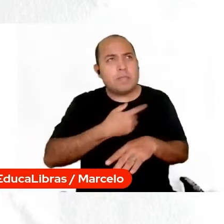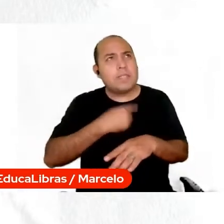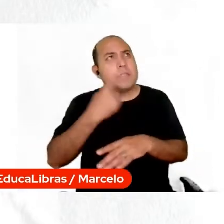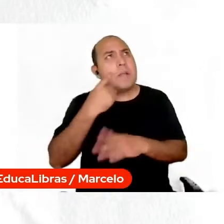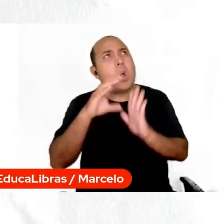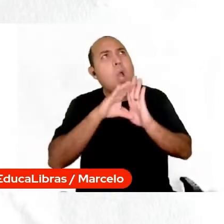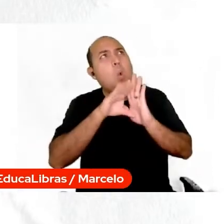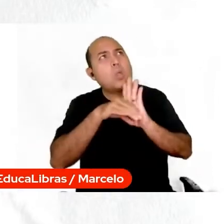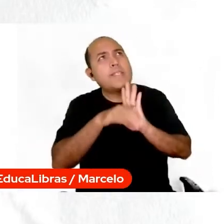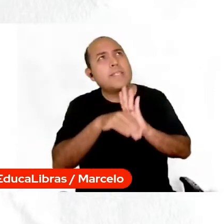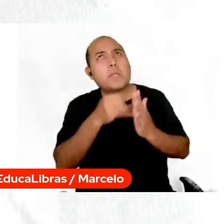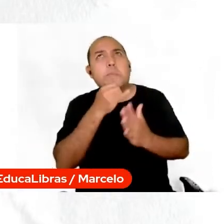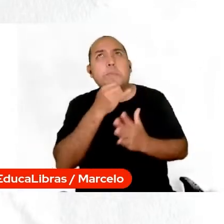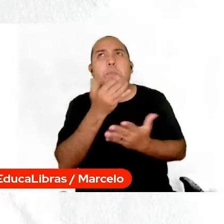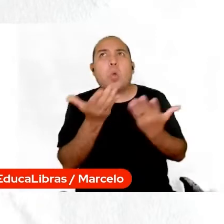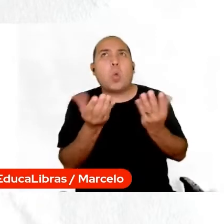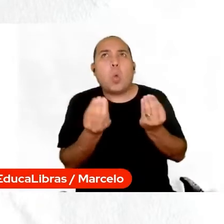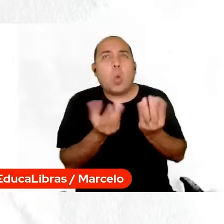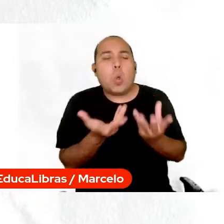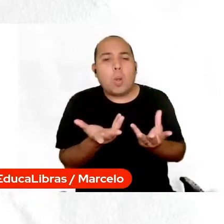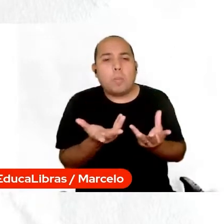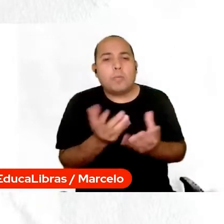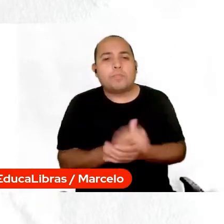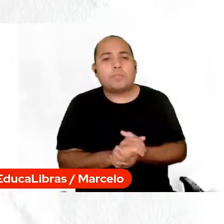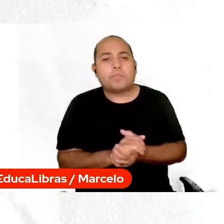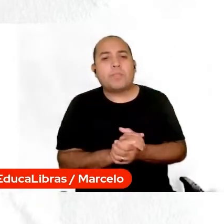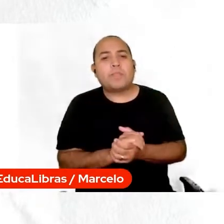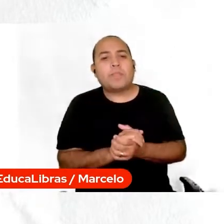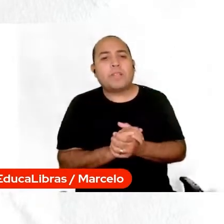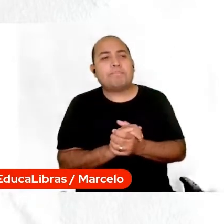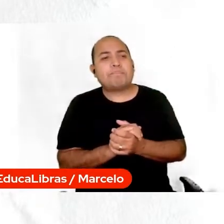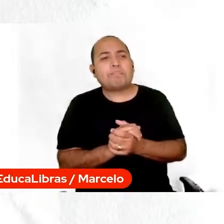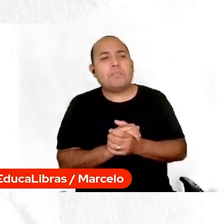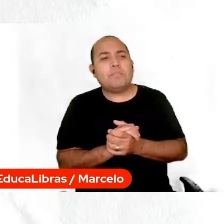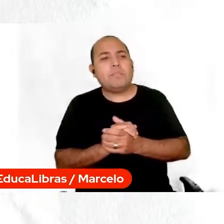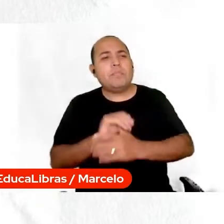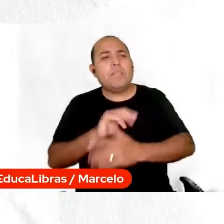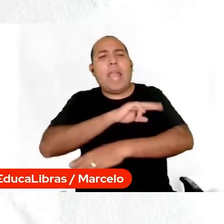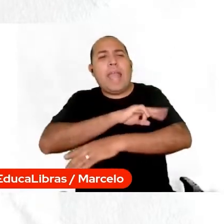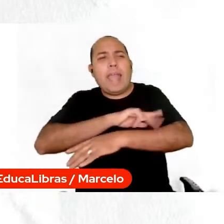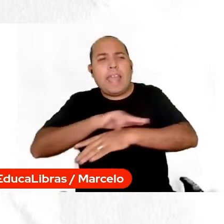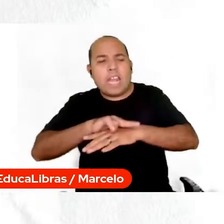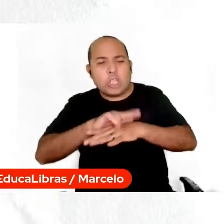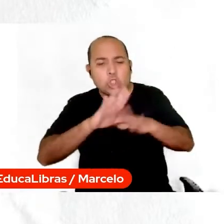como etnocentrismo, como genocídio,